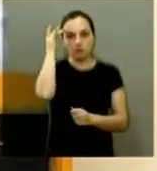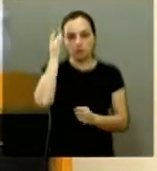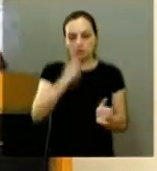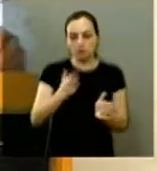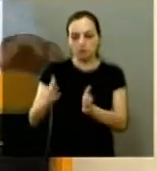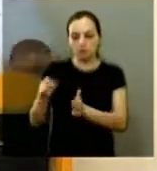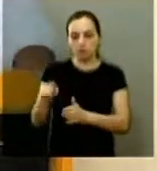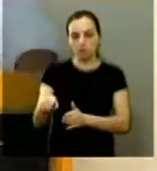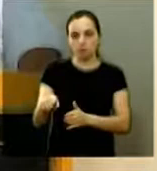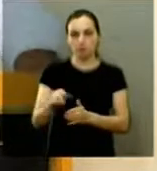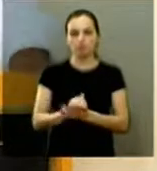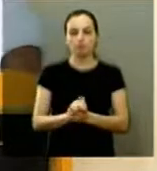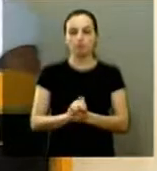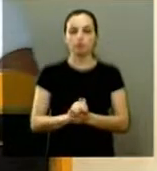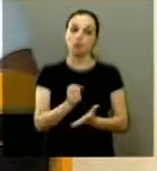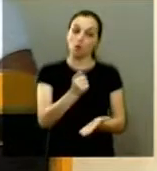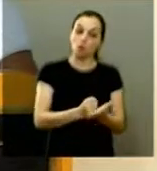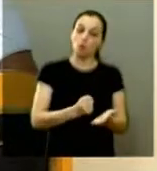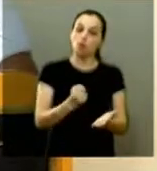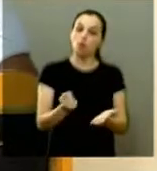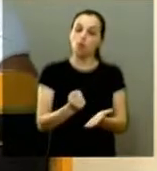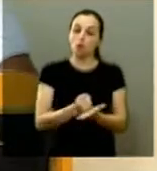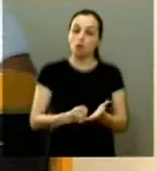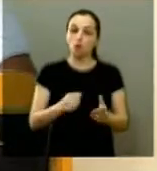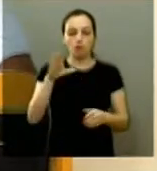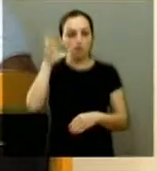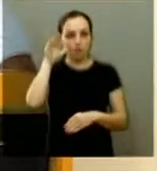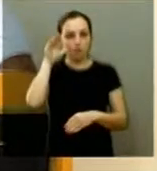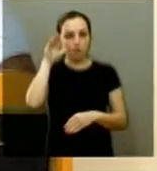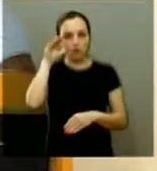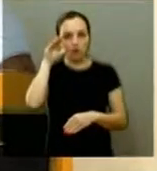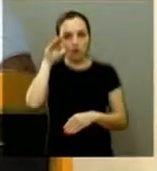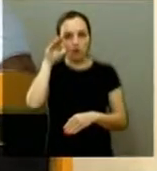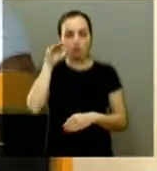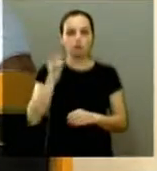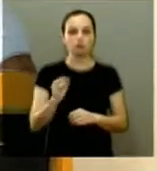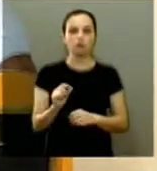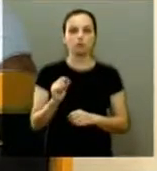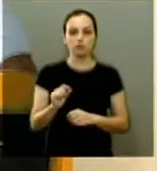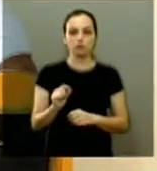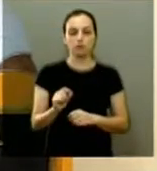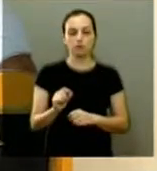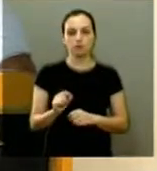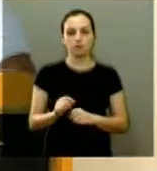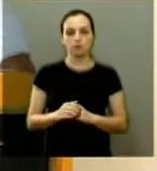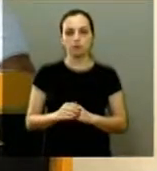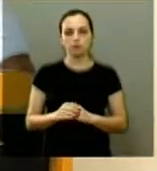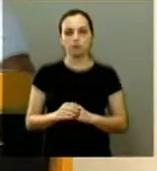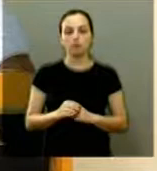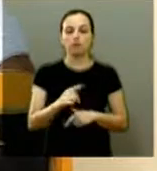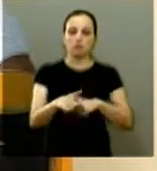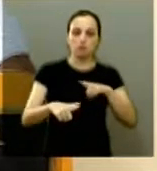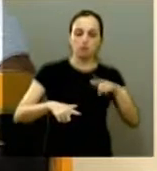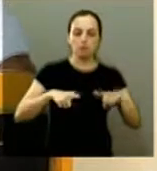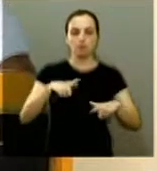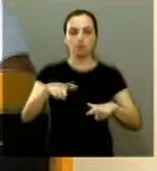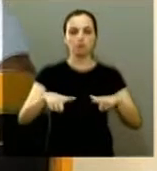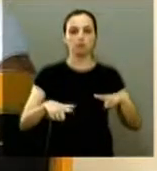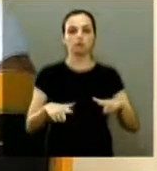e contratou esses funcionários que é mais absurdo para trabalhar